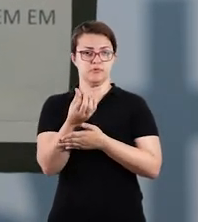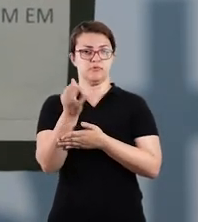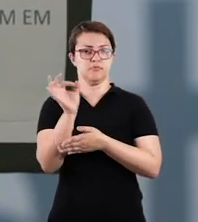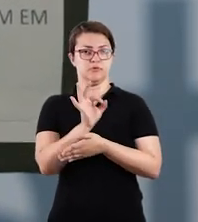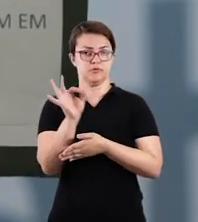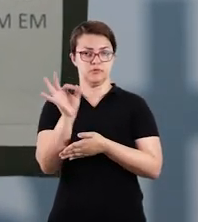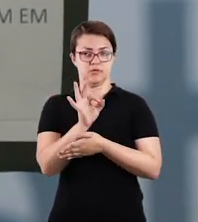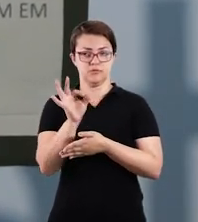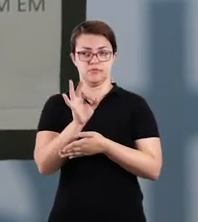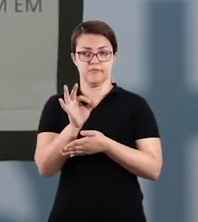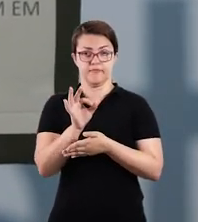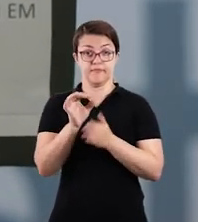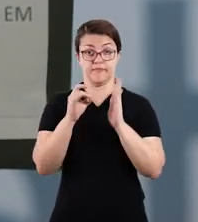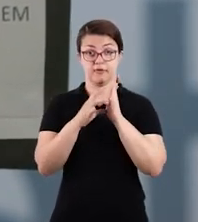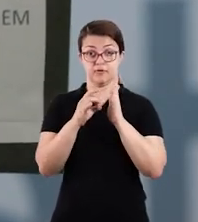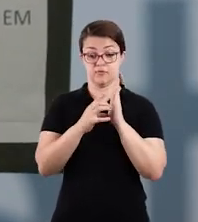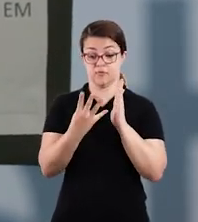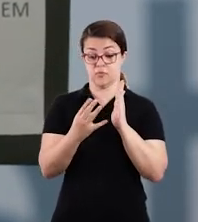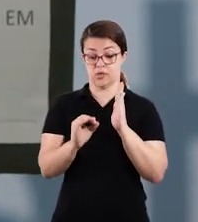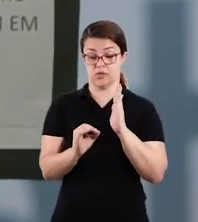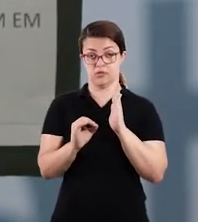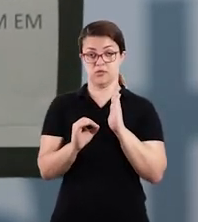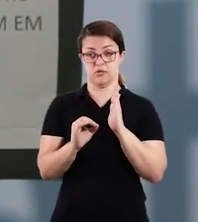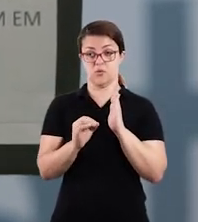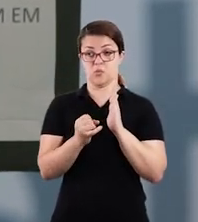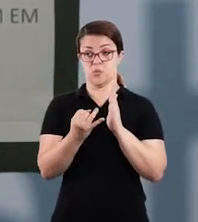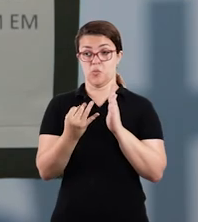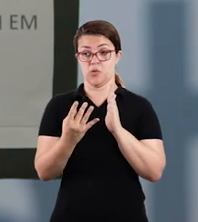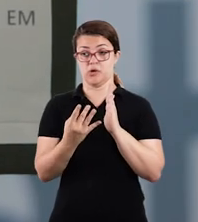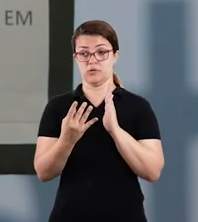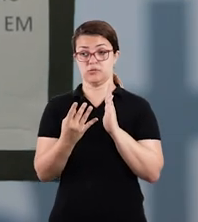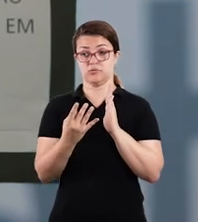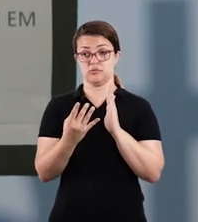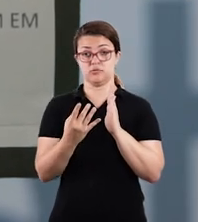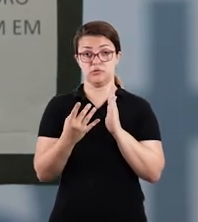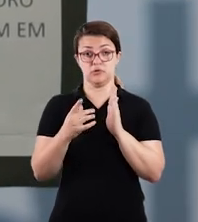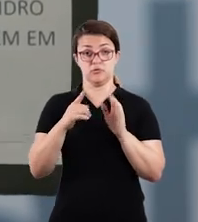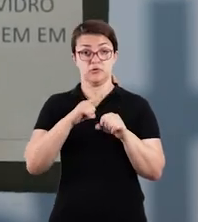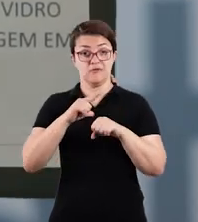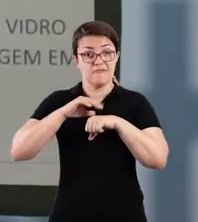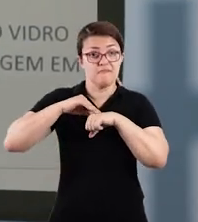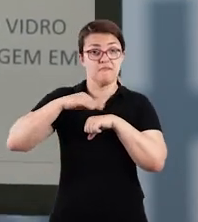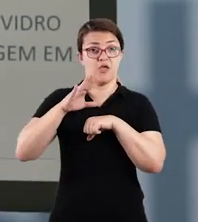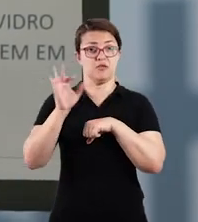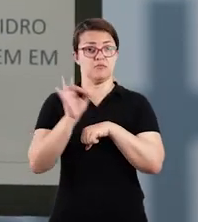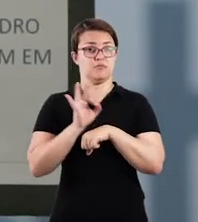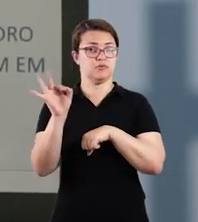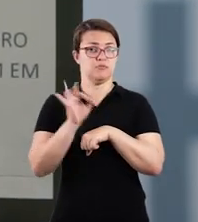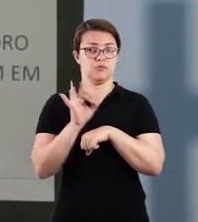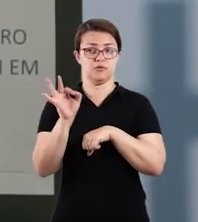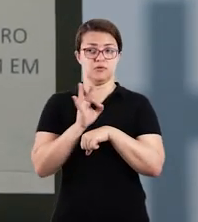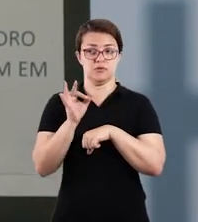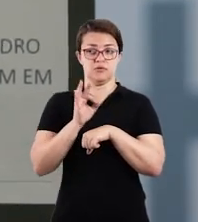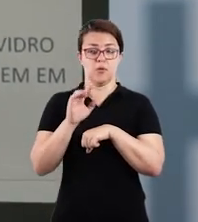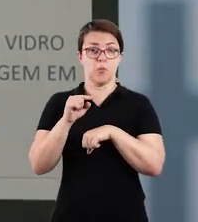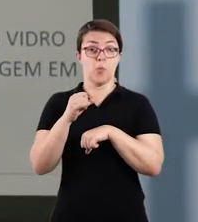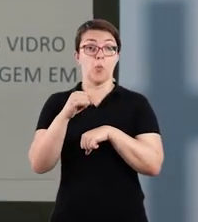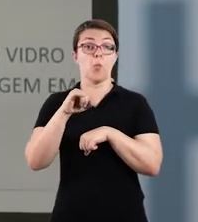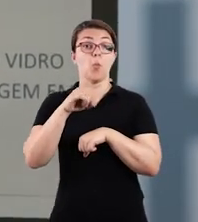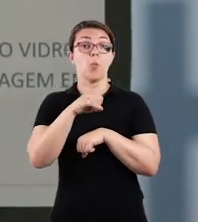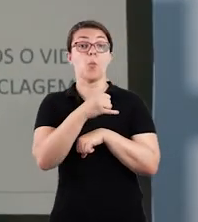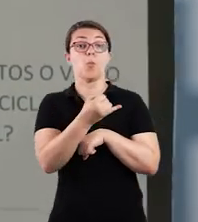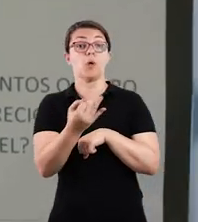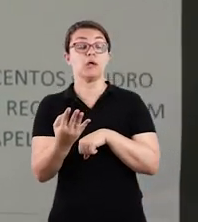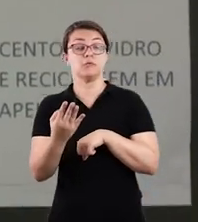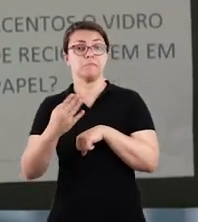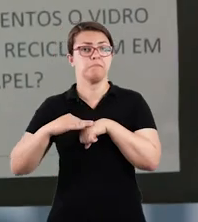36%. O vidro teve 40%. Então, quanto que eu tive a mais de porcentagem? Quanto que eu reciclei a mais